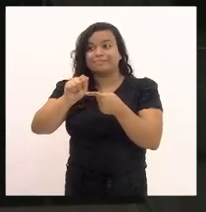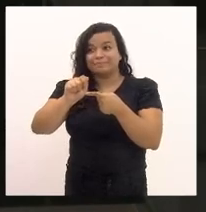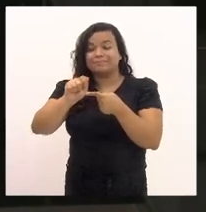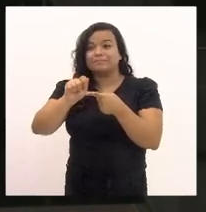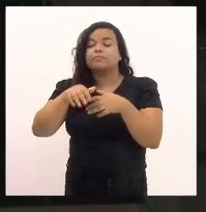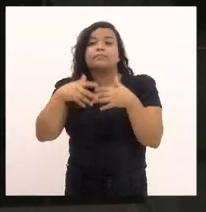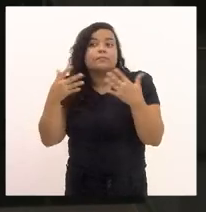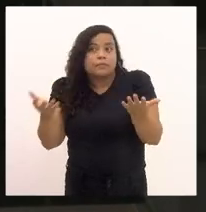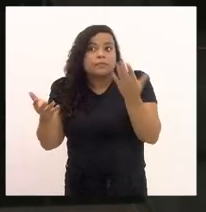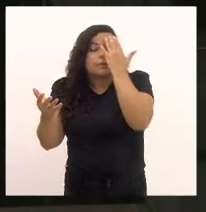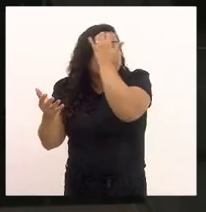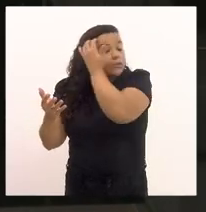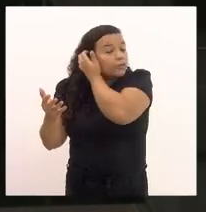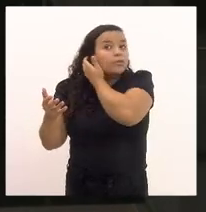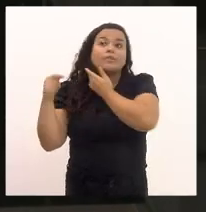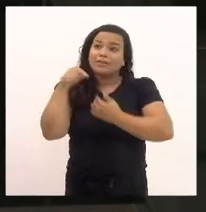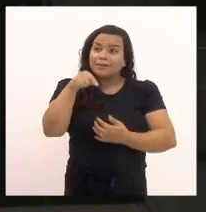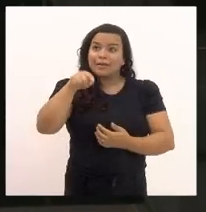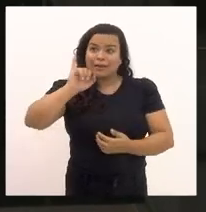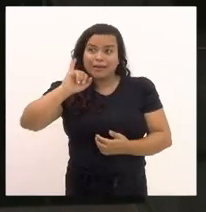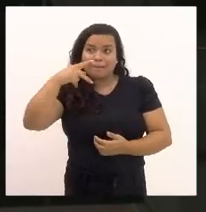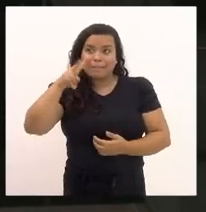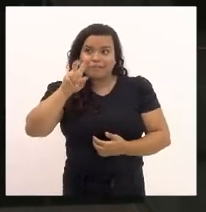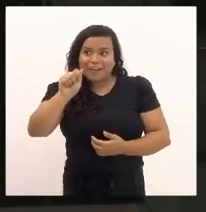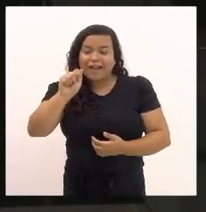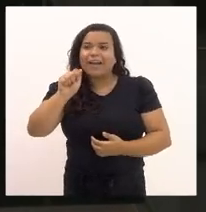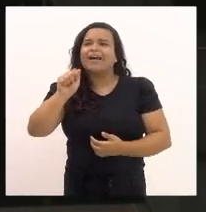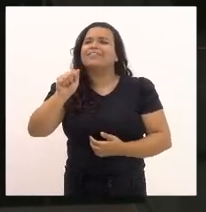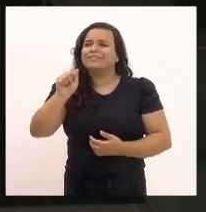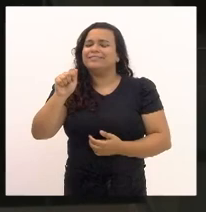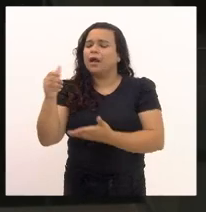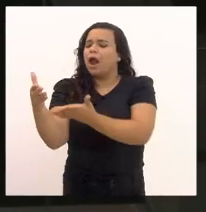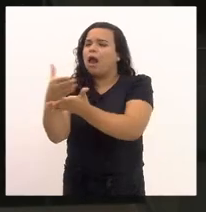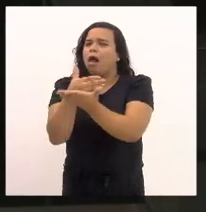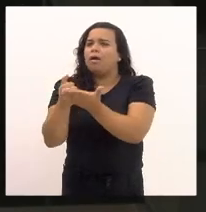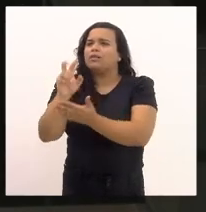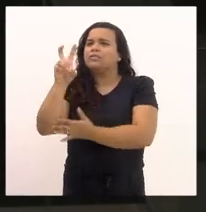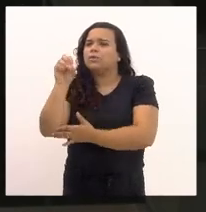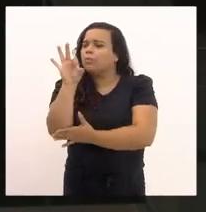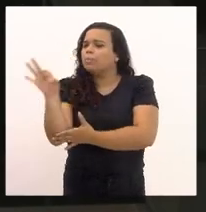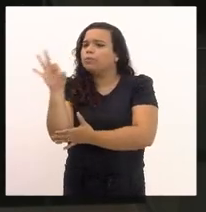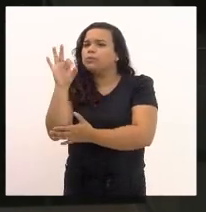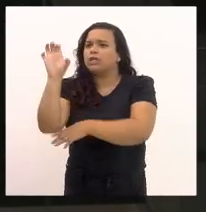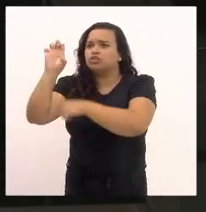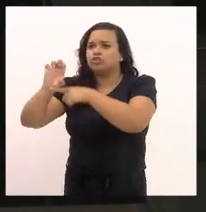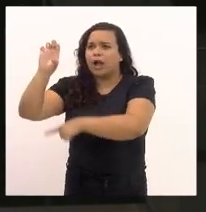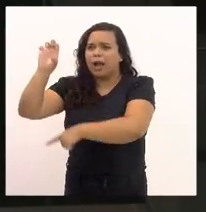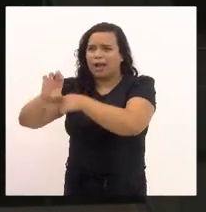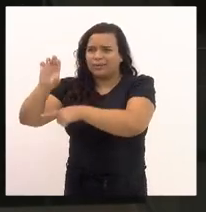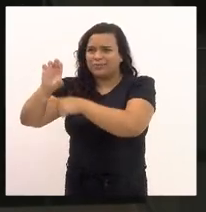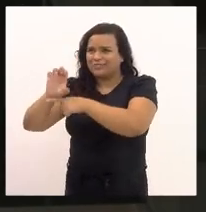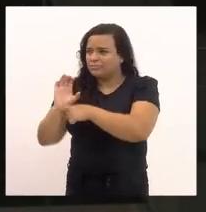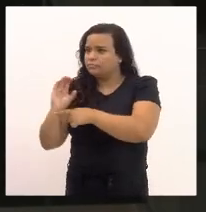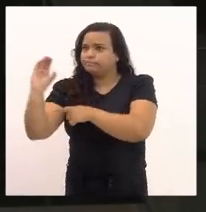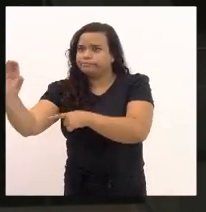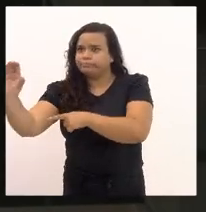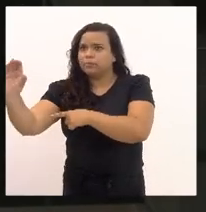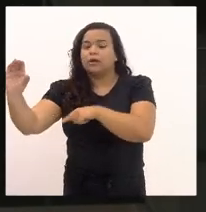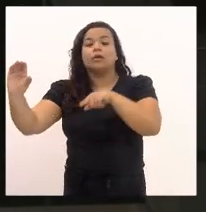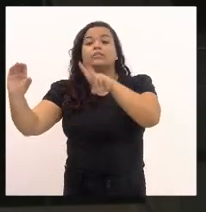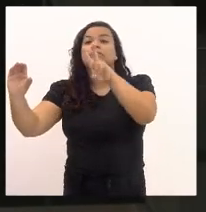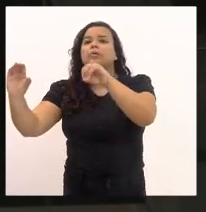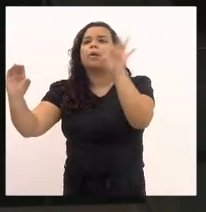E o IPVA, 50% da arrecadação vai para o Estado, 50% vai para os municípios,